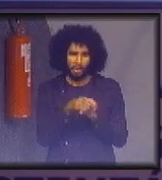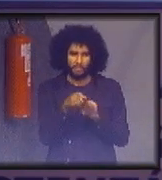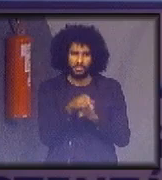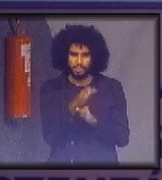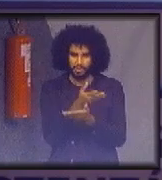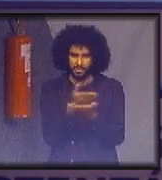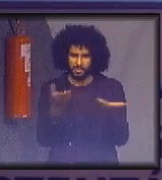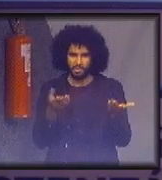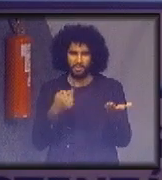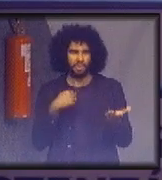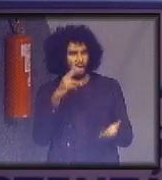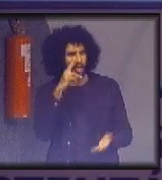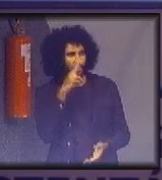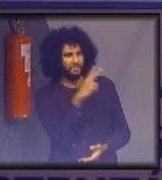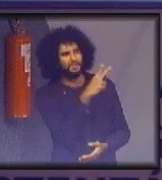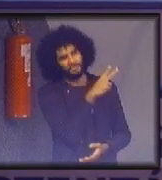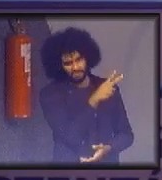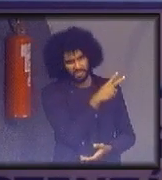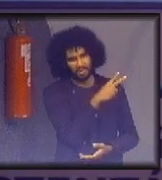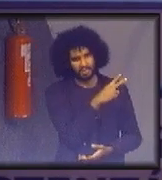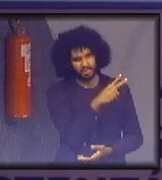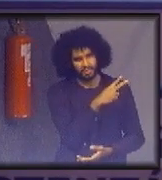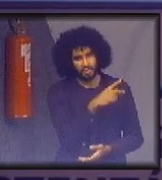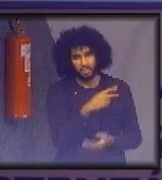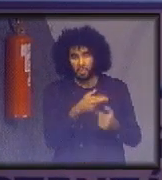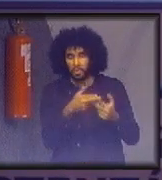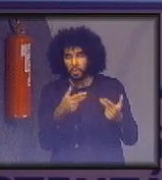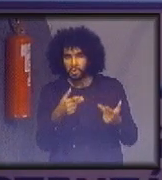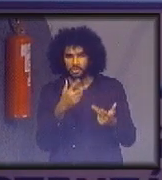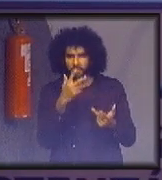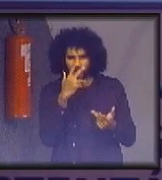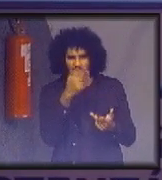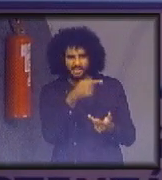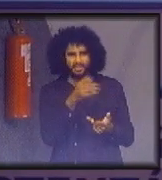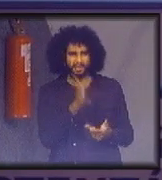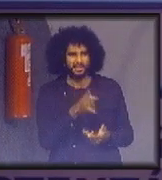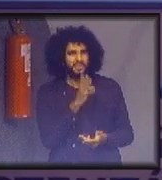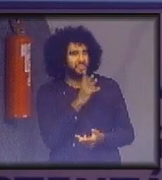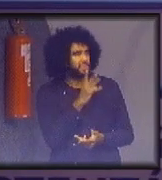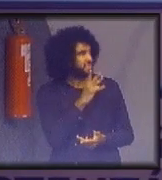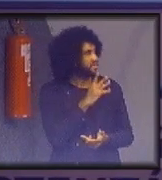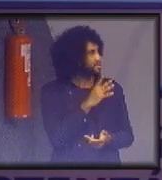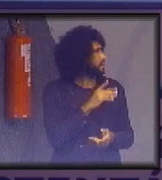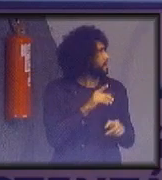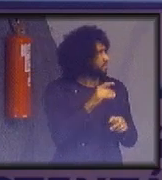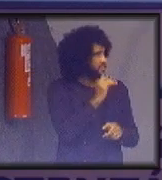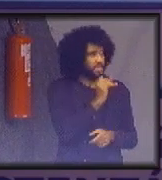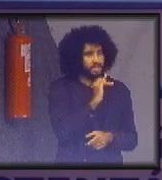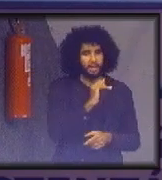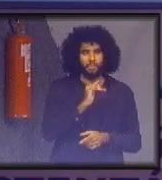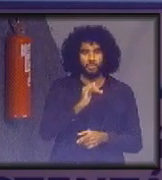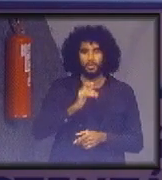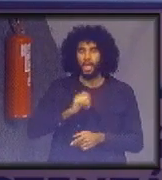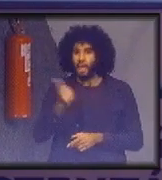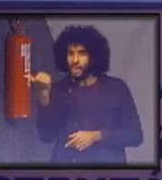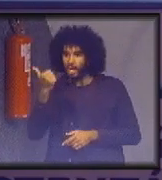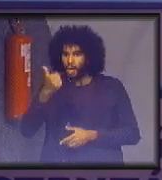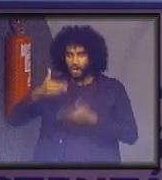olharem para isso. Finalmente, coisas que vocês certamente já conhecem como caronas compartilhadas. Isso é para os